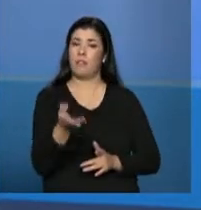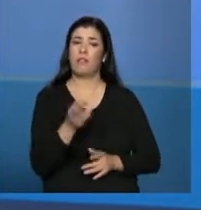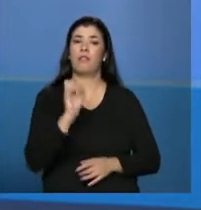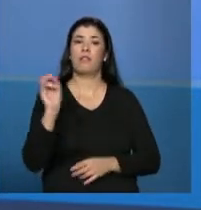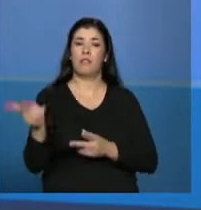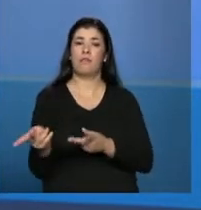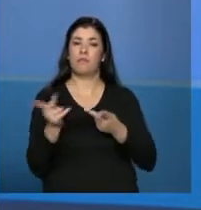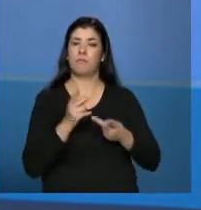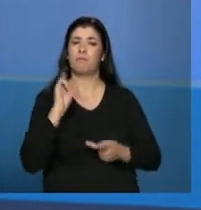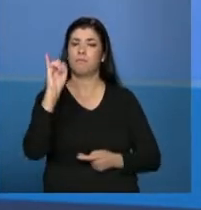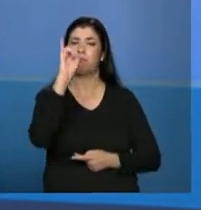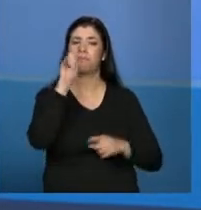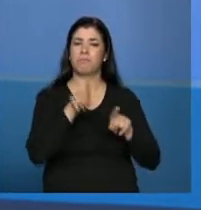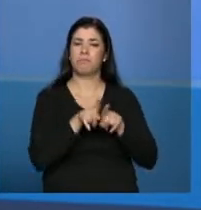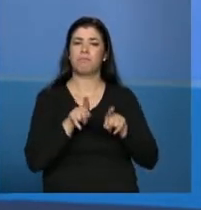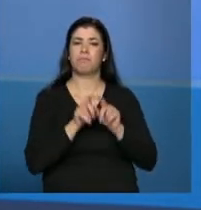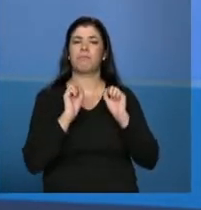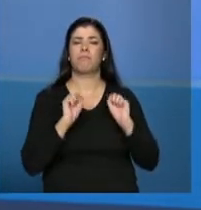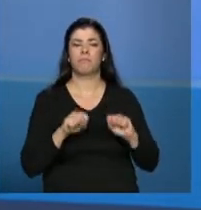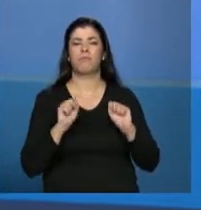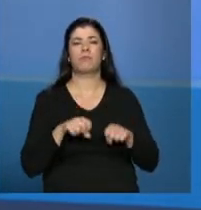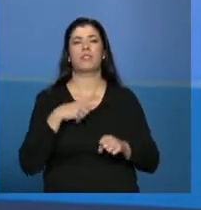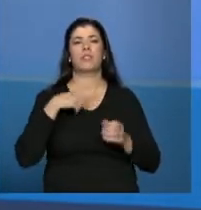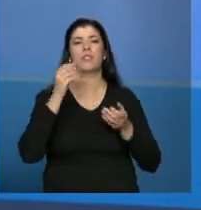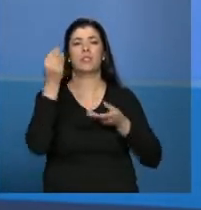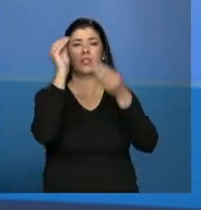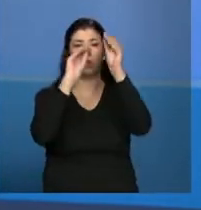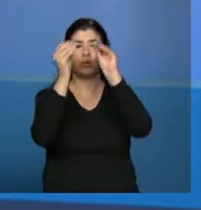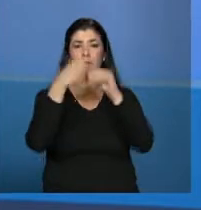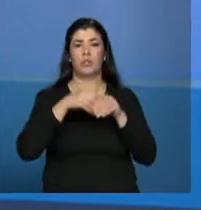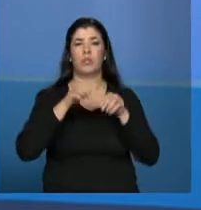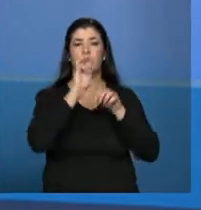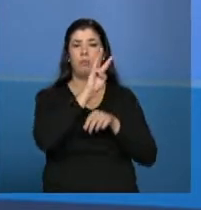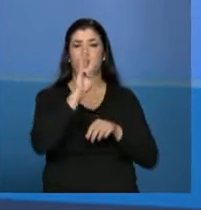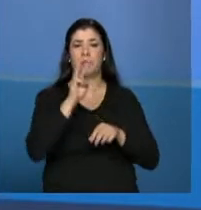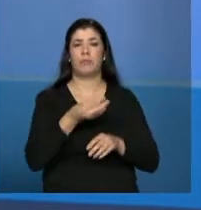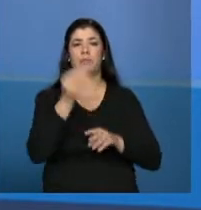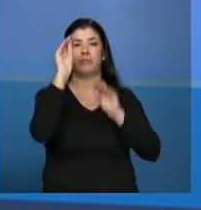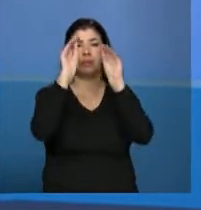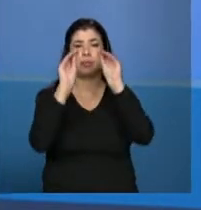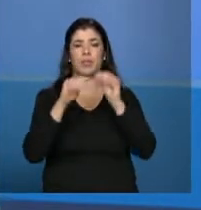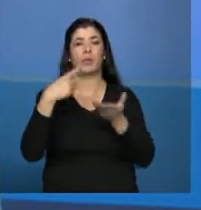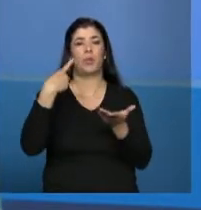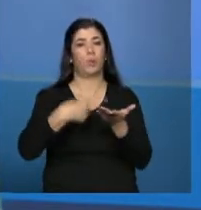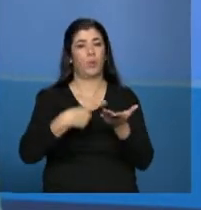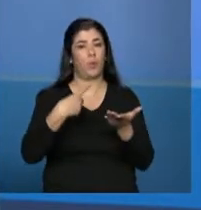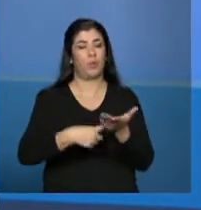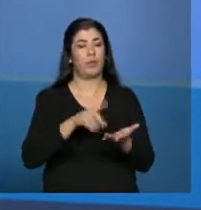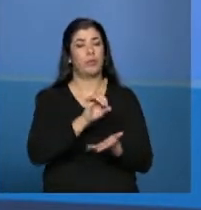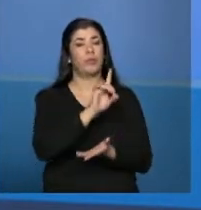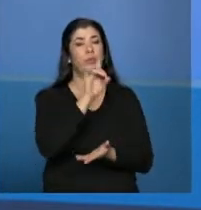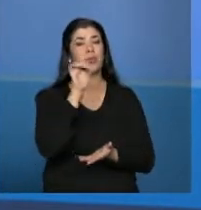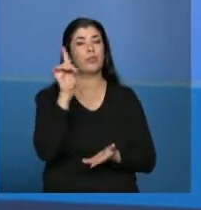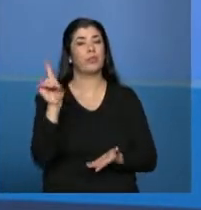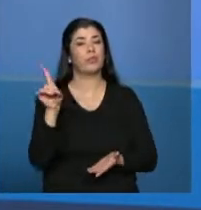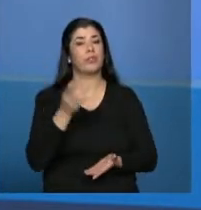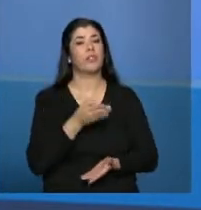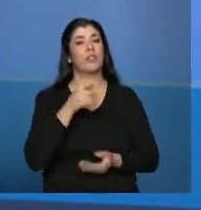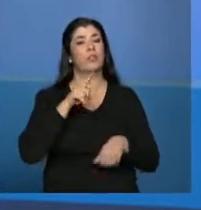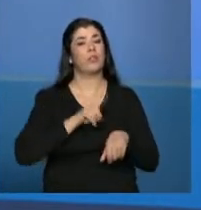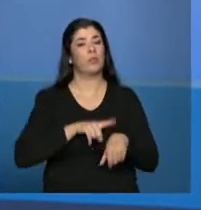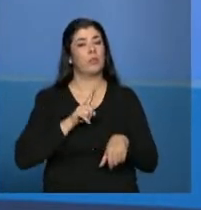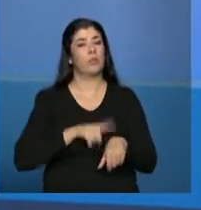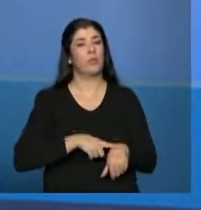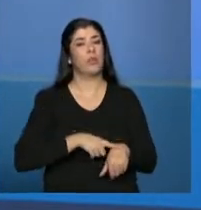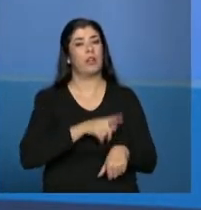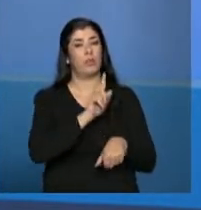importante mesmo, e ela tem que ser, sim, registrada no sistema, através do agendamento. Ele vai primeiro agendar dia e horário